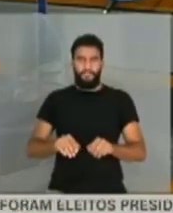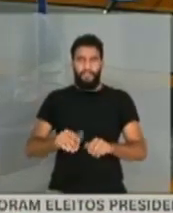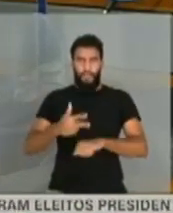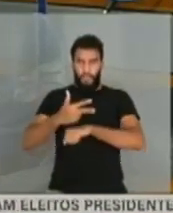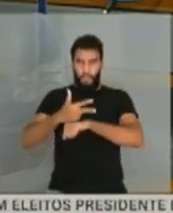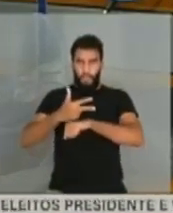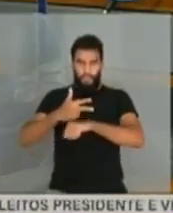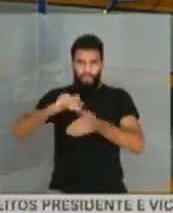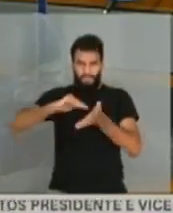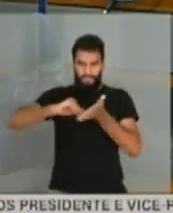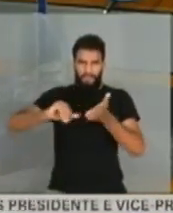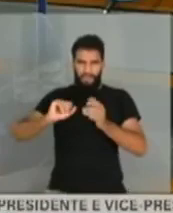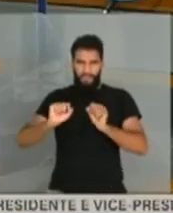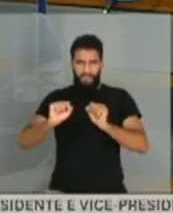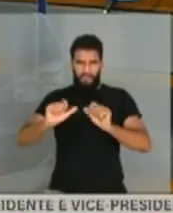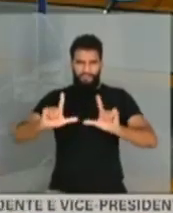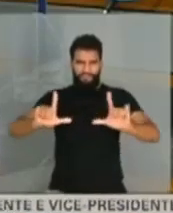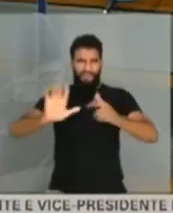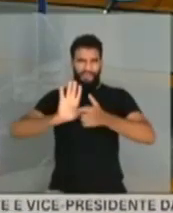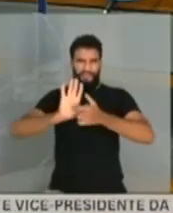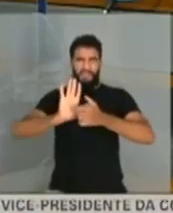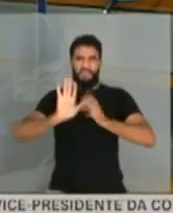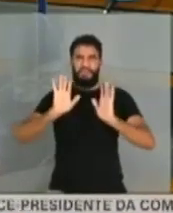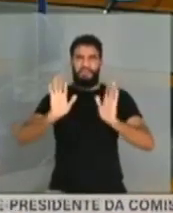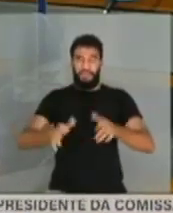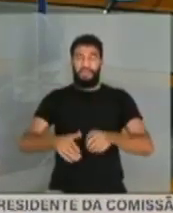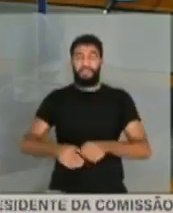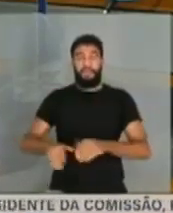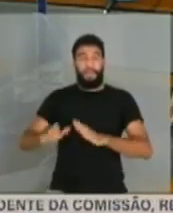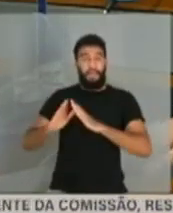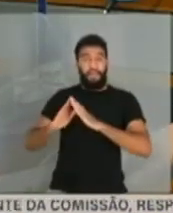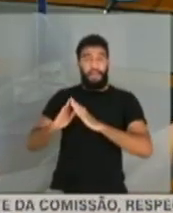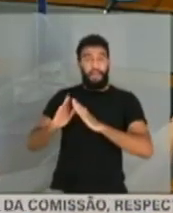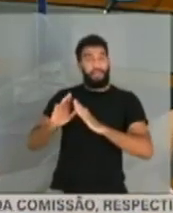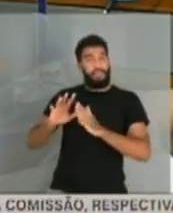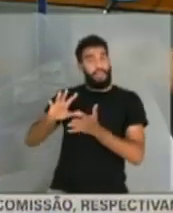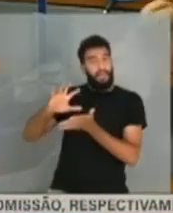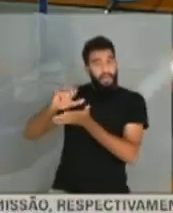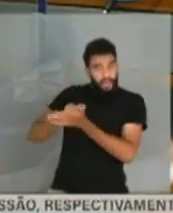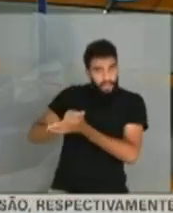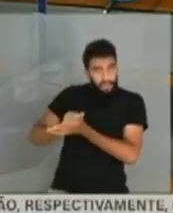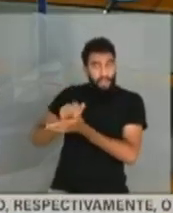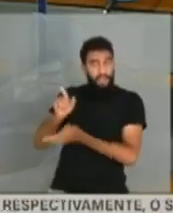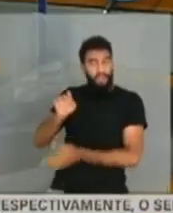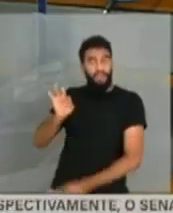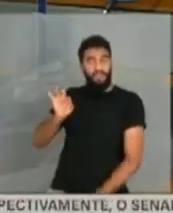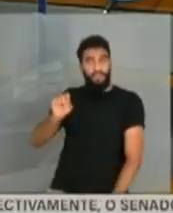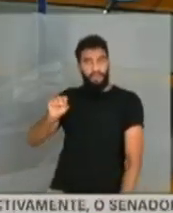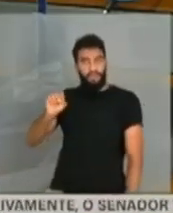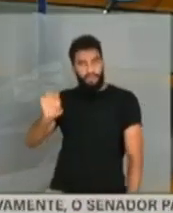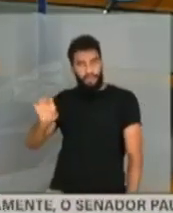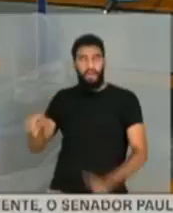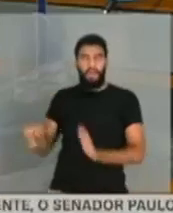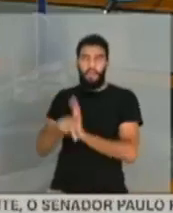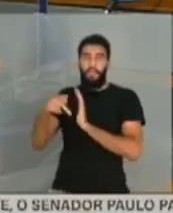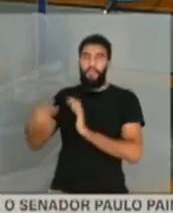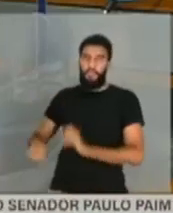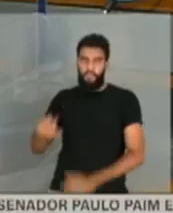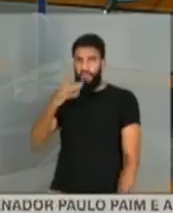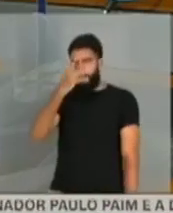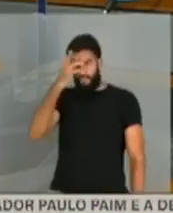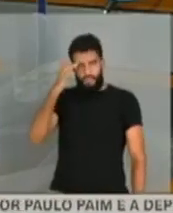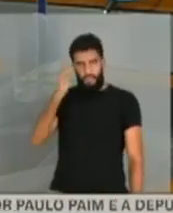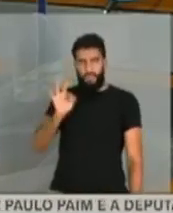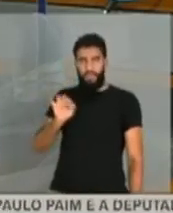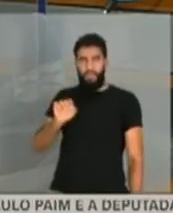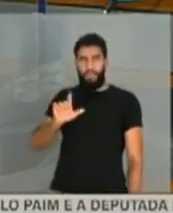foi apresentada aí a casa, que pelo menos foi registrada no TSE pelo doutor Marcos Tolentino, em Macapá,